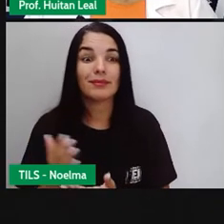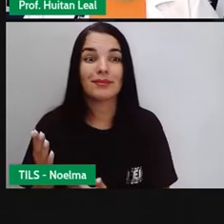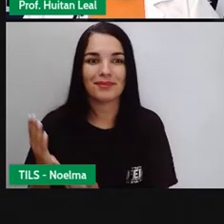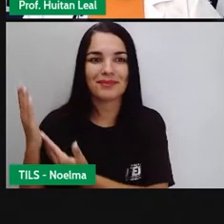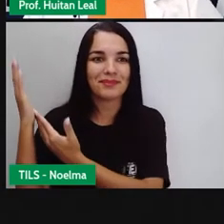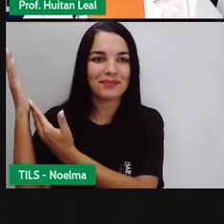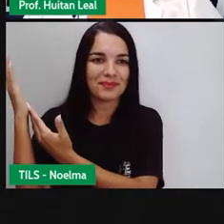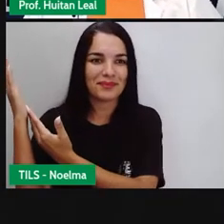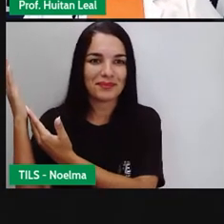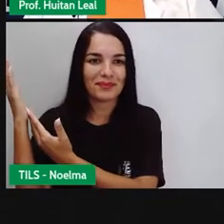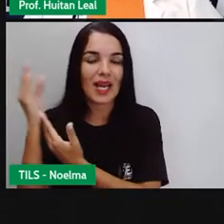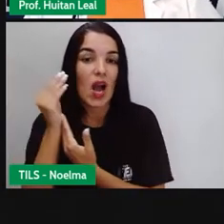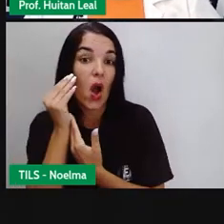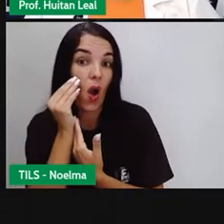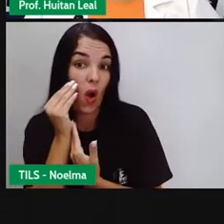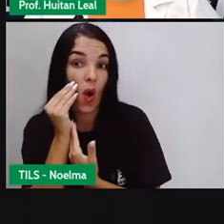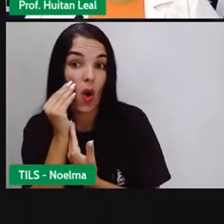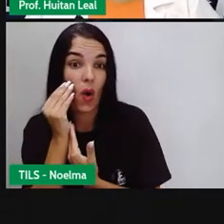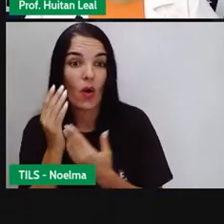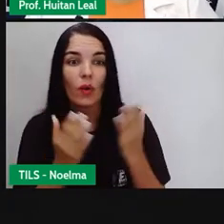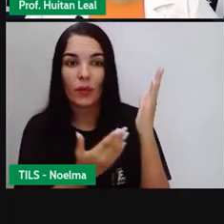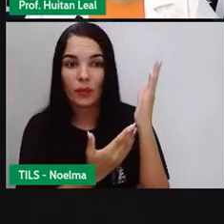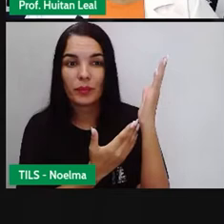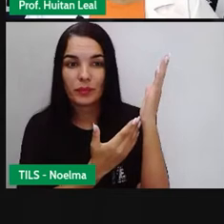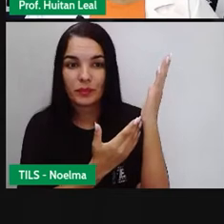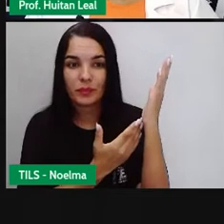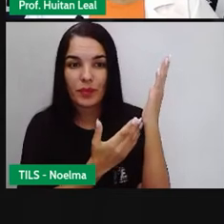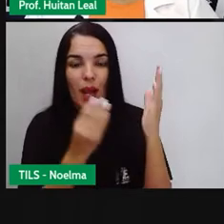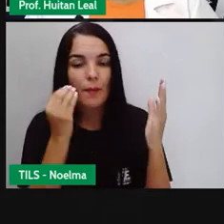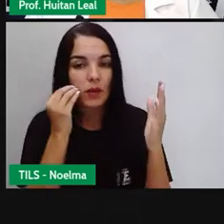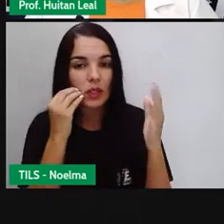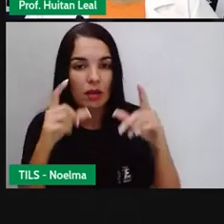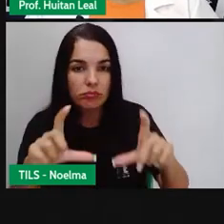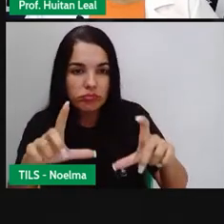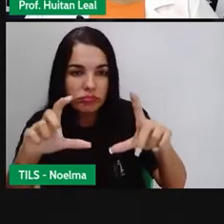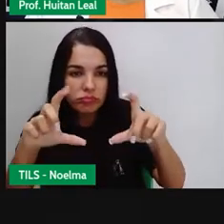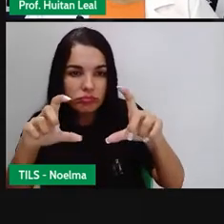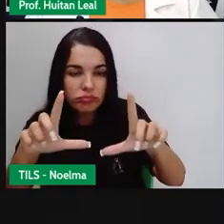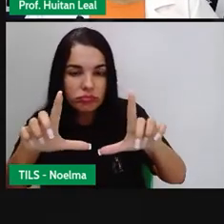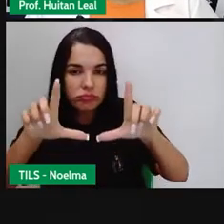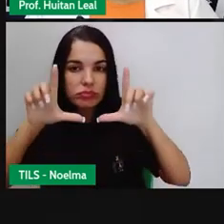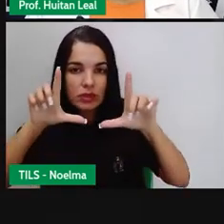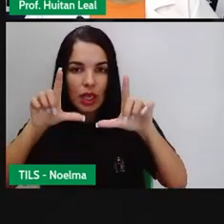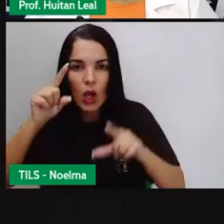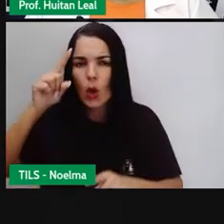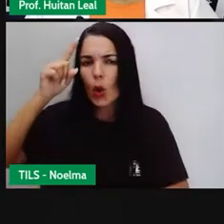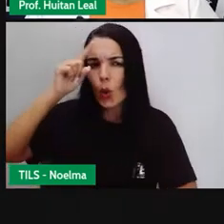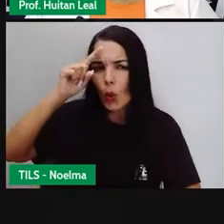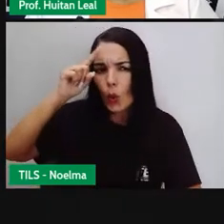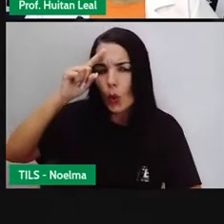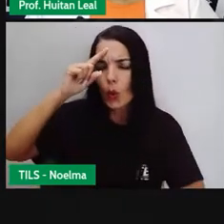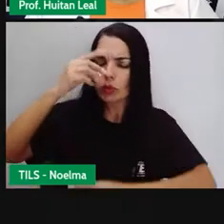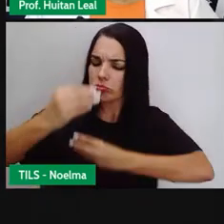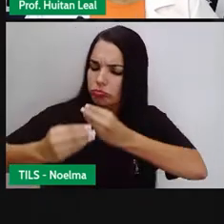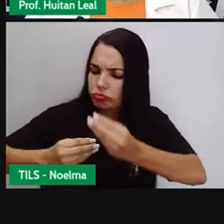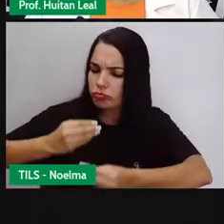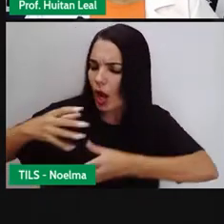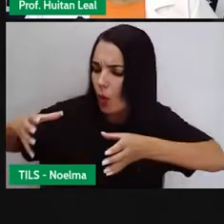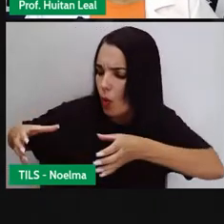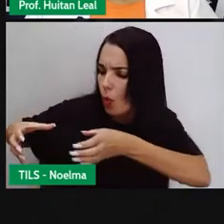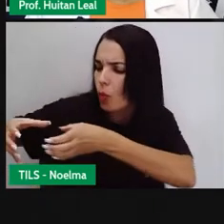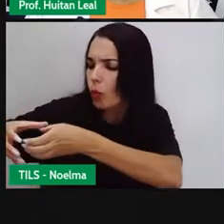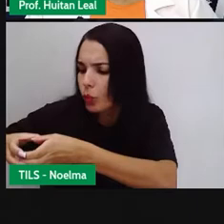Olhem os questionamentos. Vejam aí, nós temos na imagem o dia a dia de algumas tribos